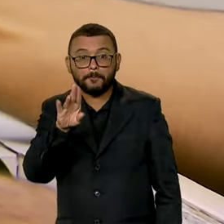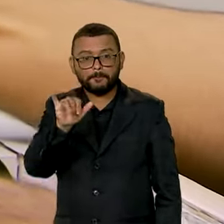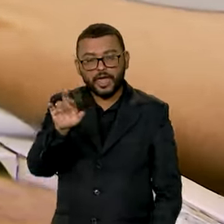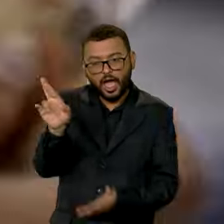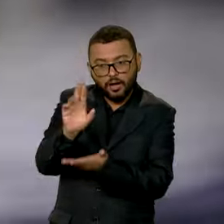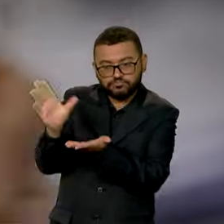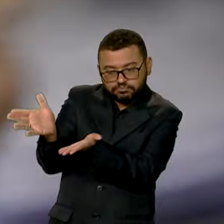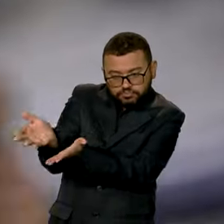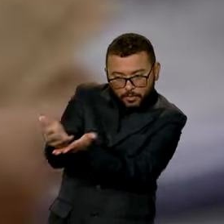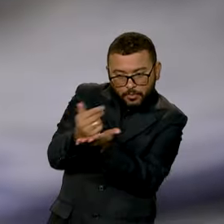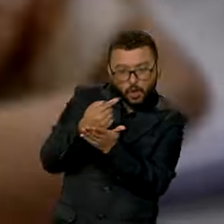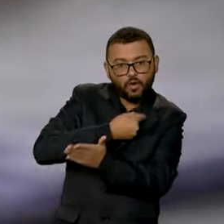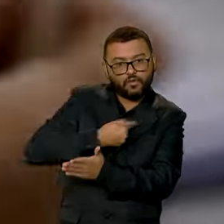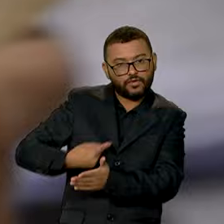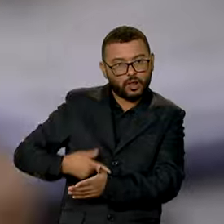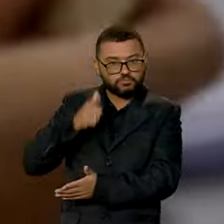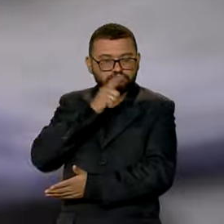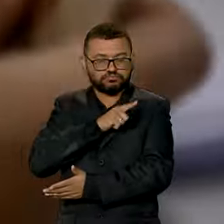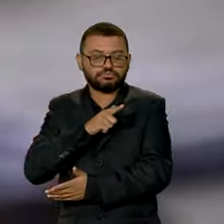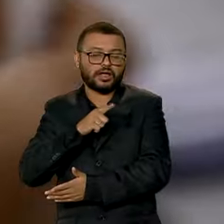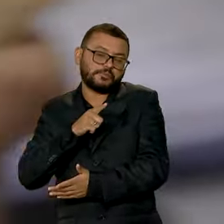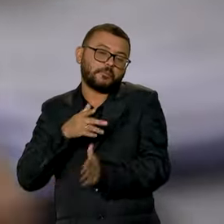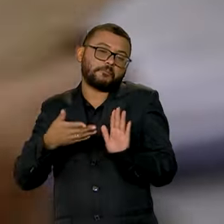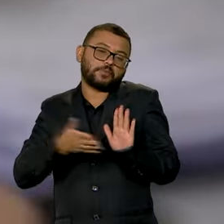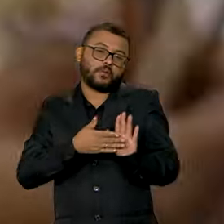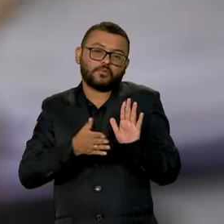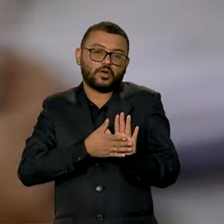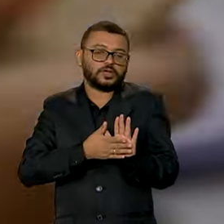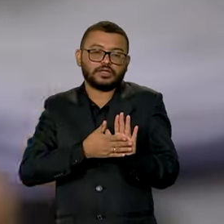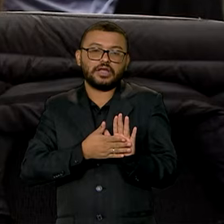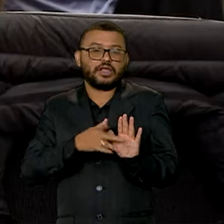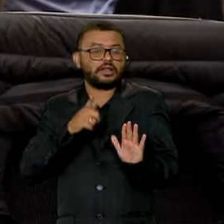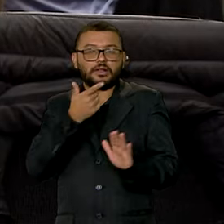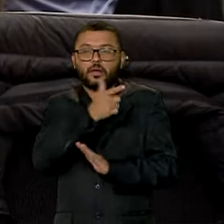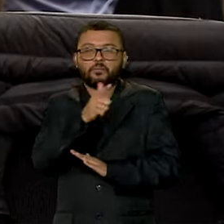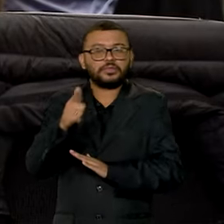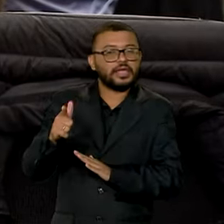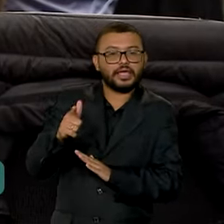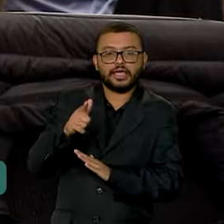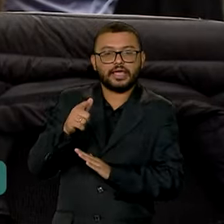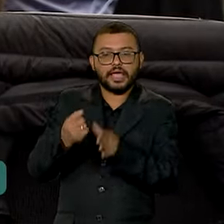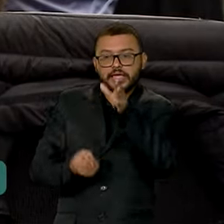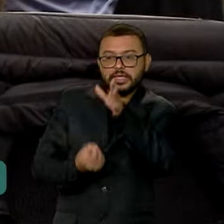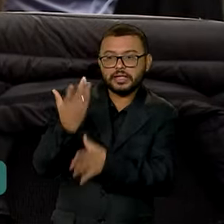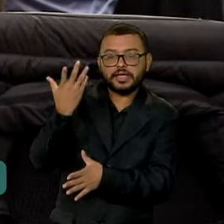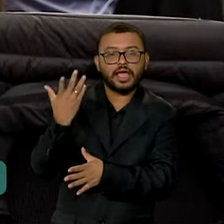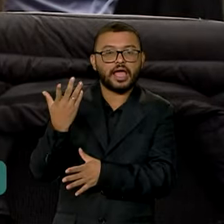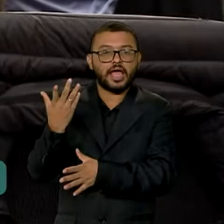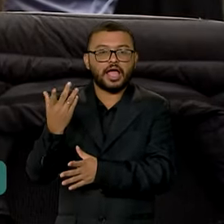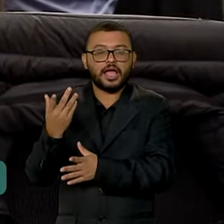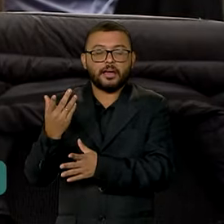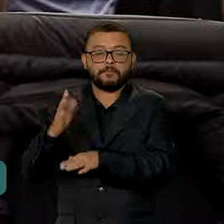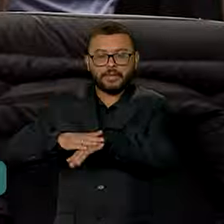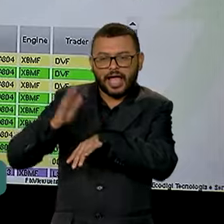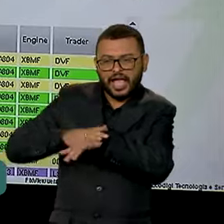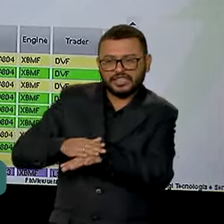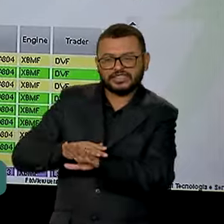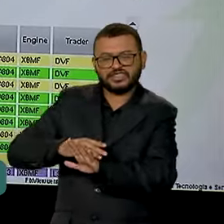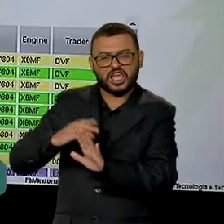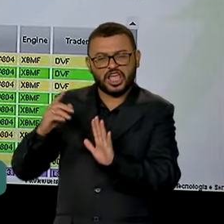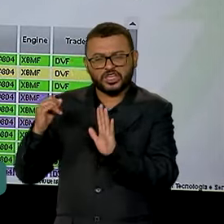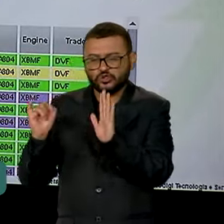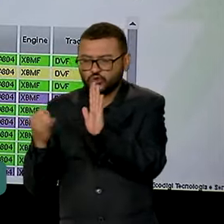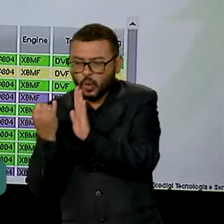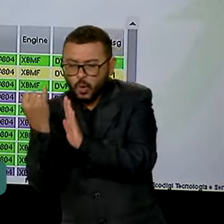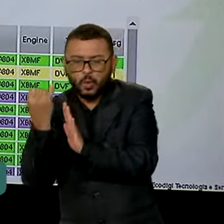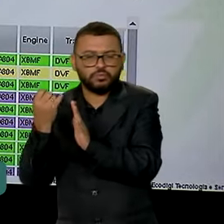este ano. A proposta não envolve a criação ou majoração de tributos e está em